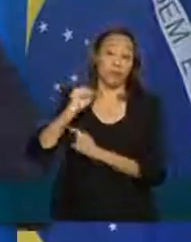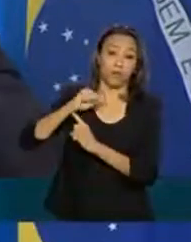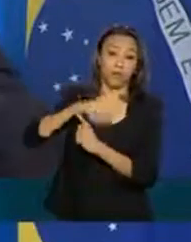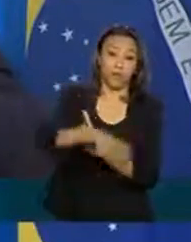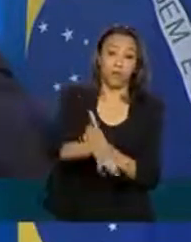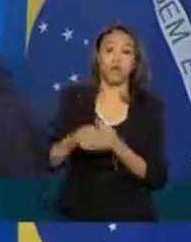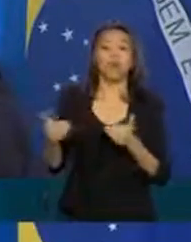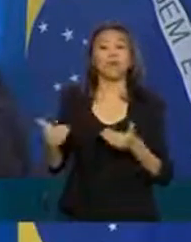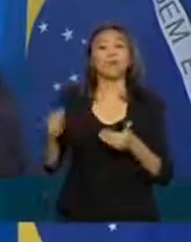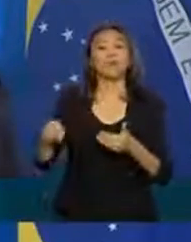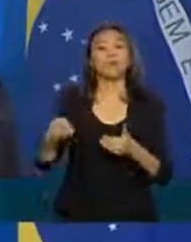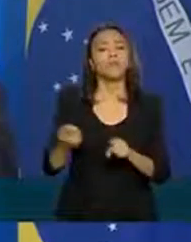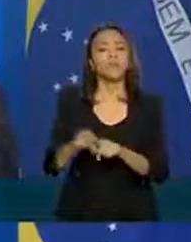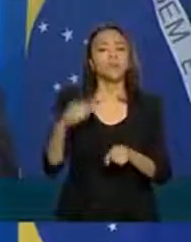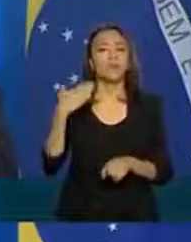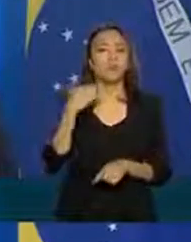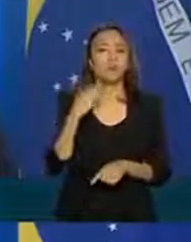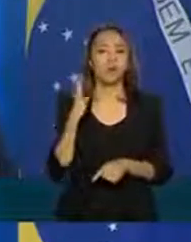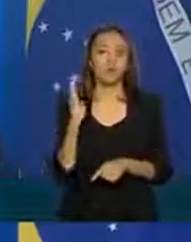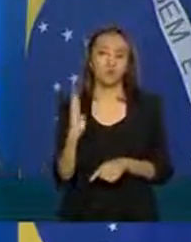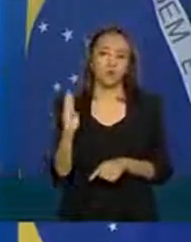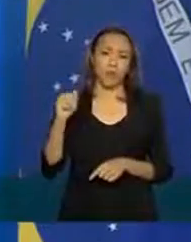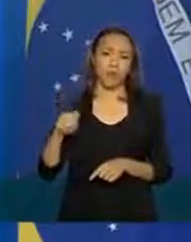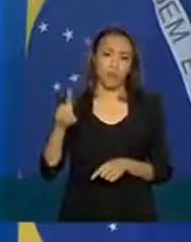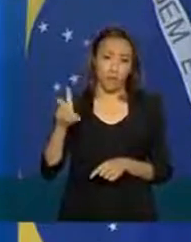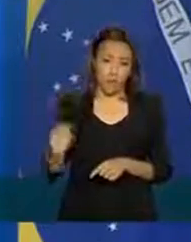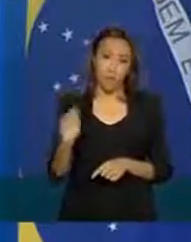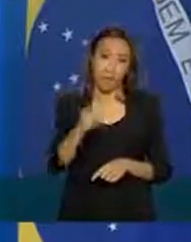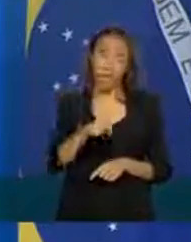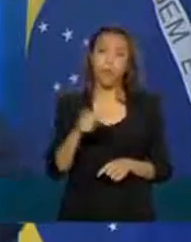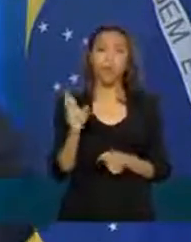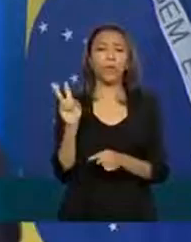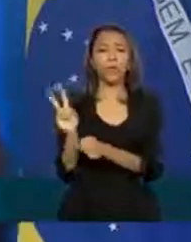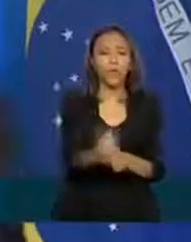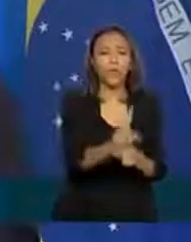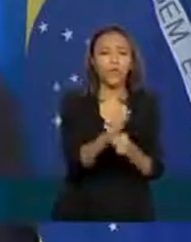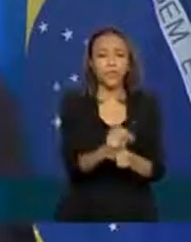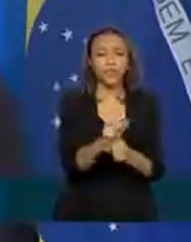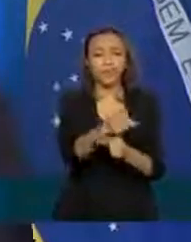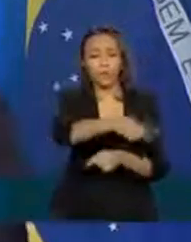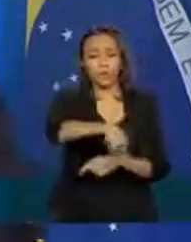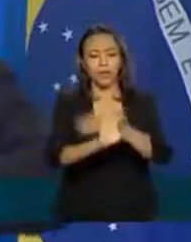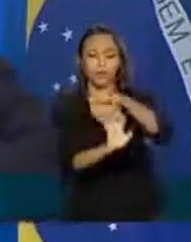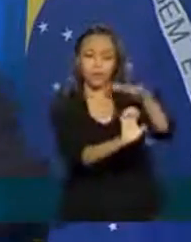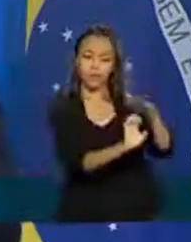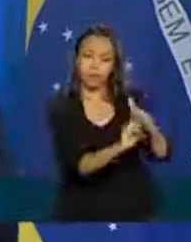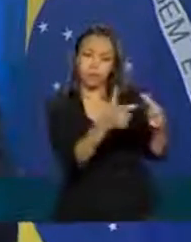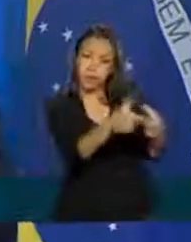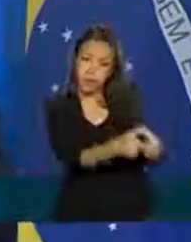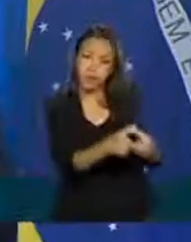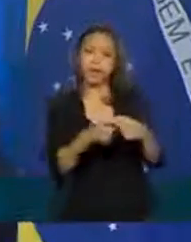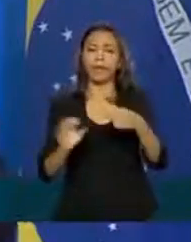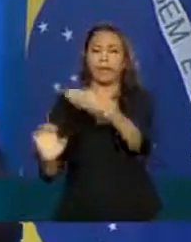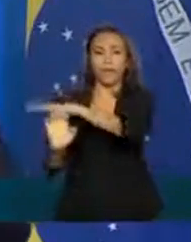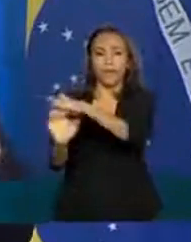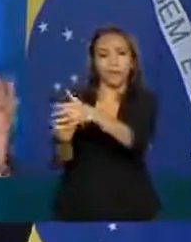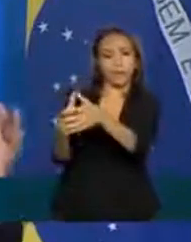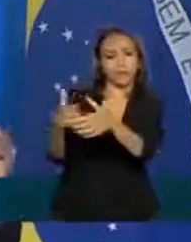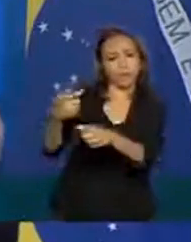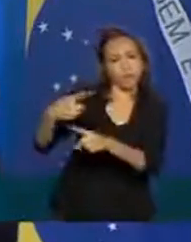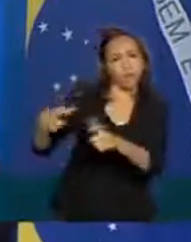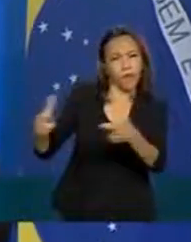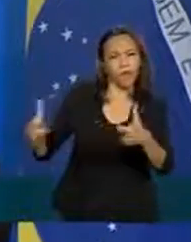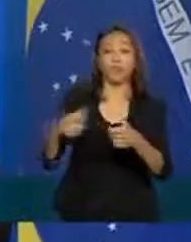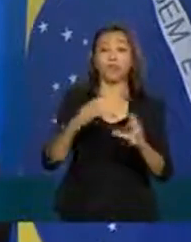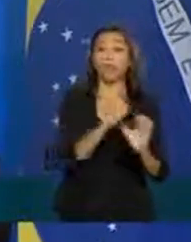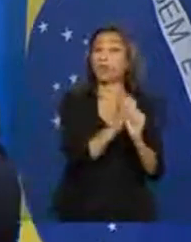Ele prevê a disponibilização de uma linha de crédito emergencial para empresas de pequenas e médias empresas. Isso significa empresas que têm faturamento entre